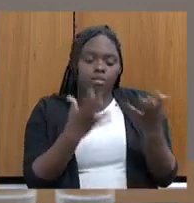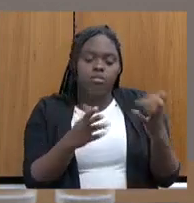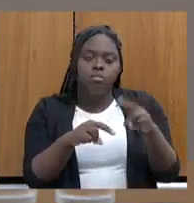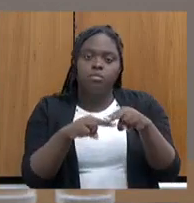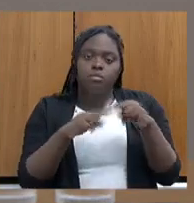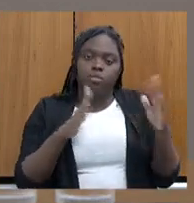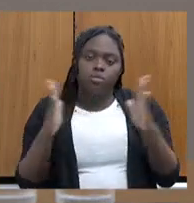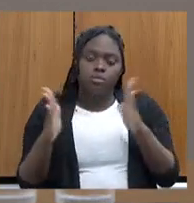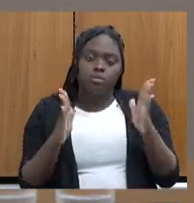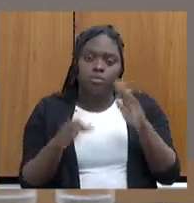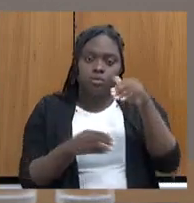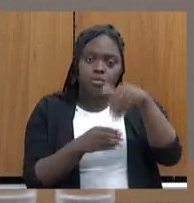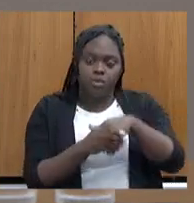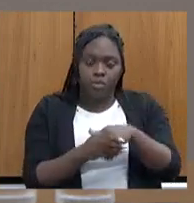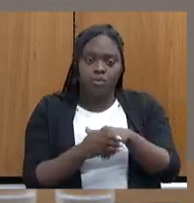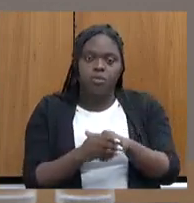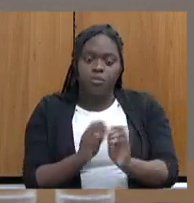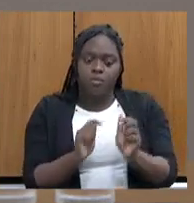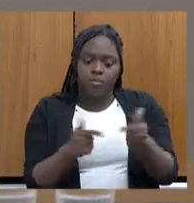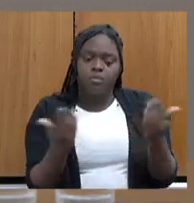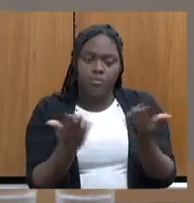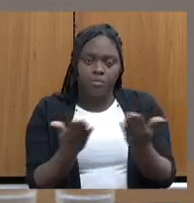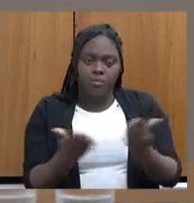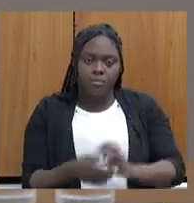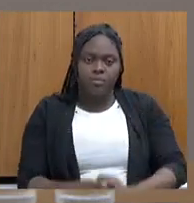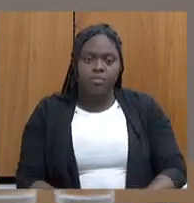eleitoral. O que nós vamos fazer agora. Por favor.